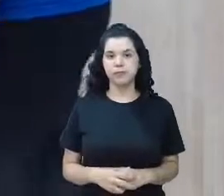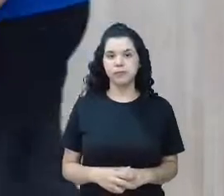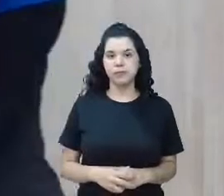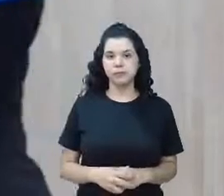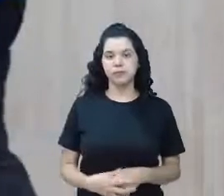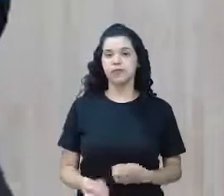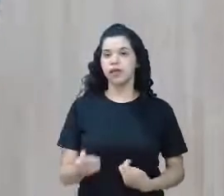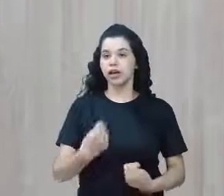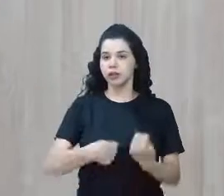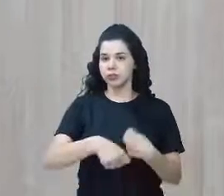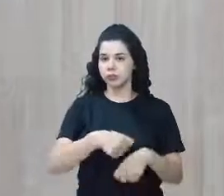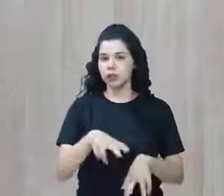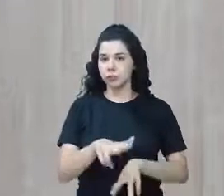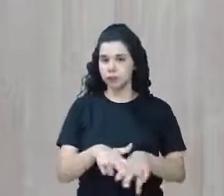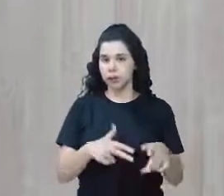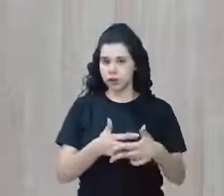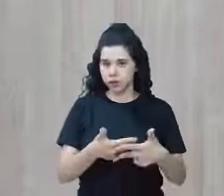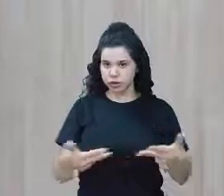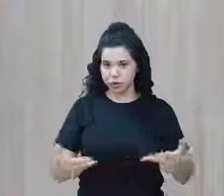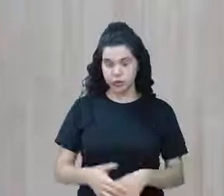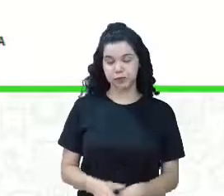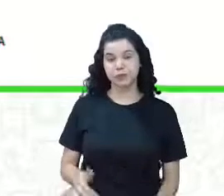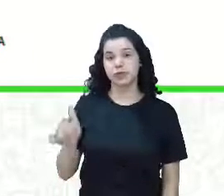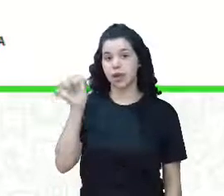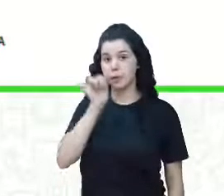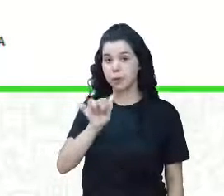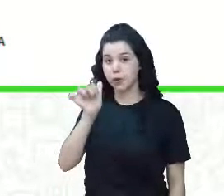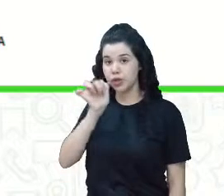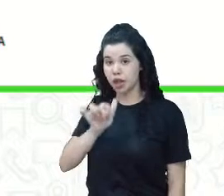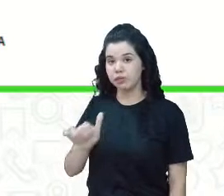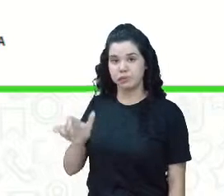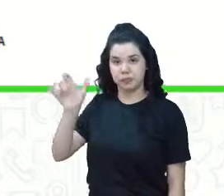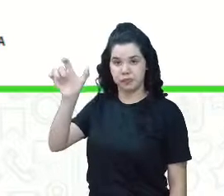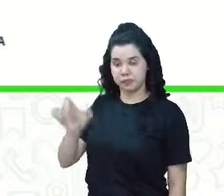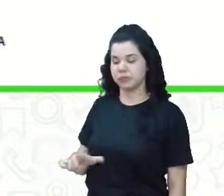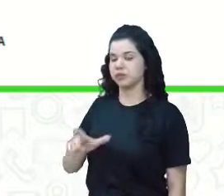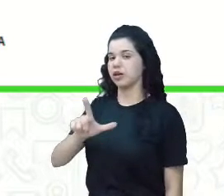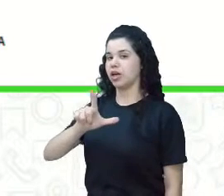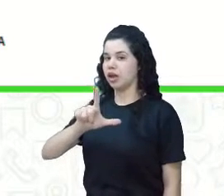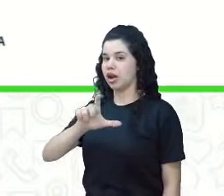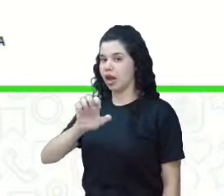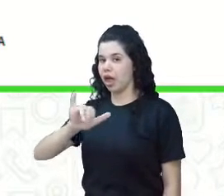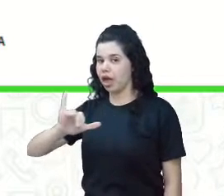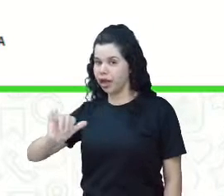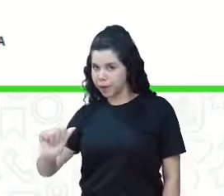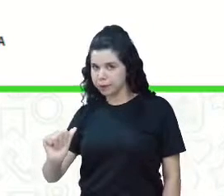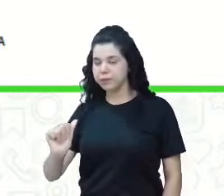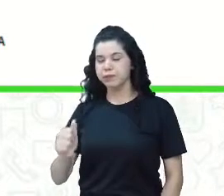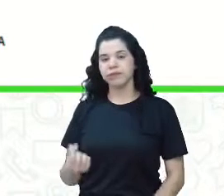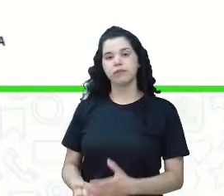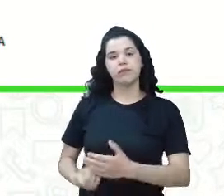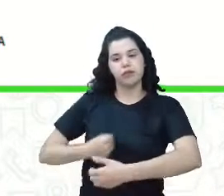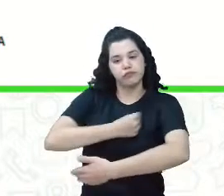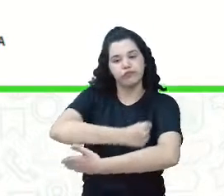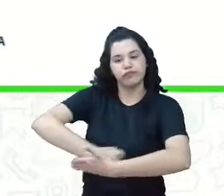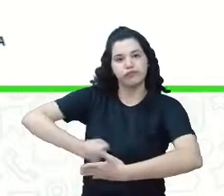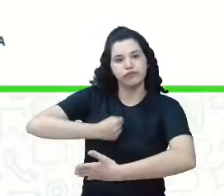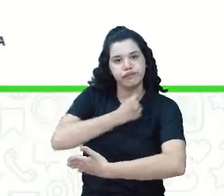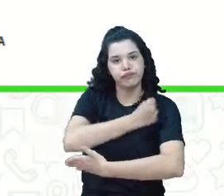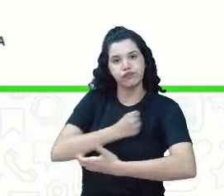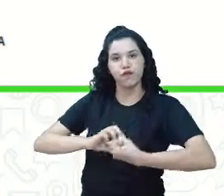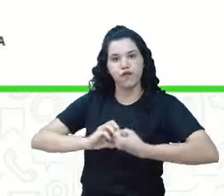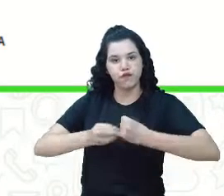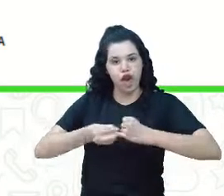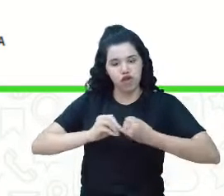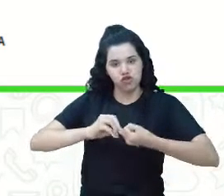Administrando produtos. Dona Leia, ela quer preparar aí uma deliciosa feijoada para